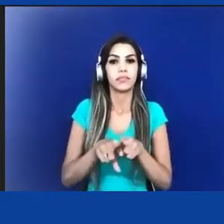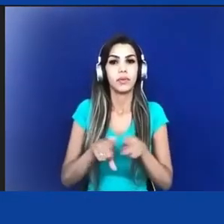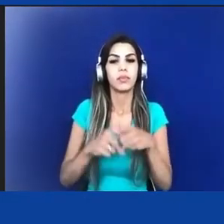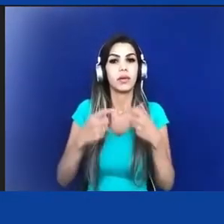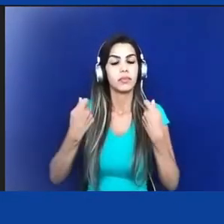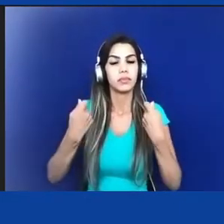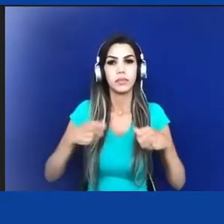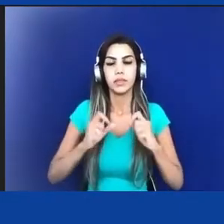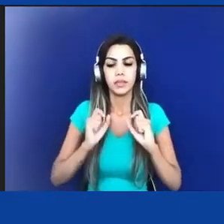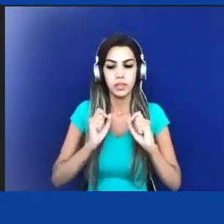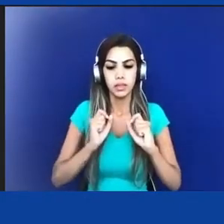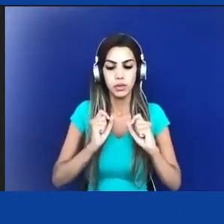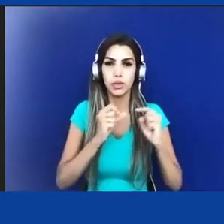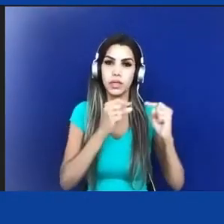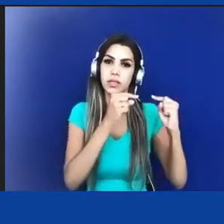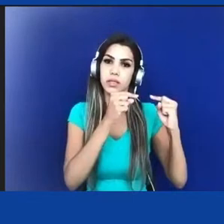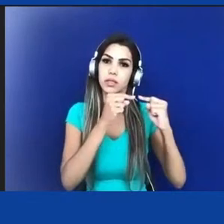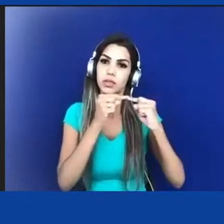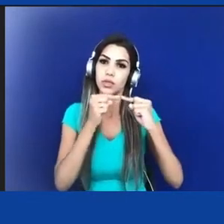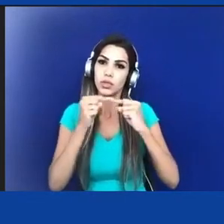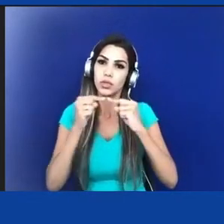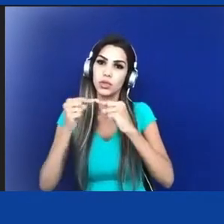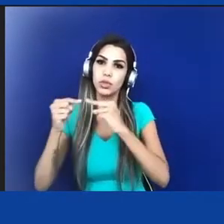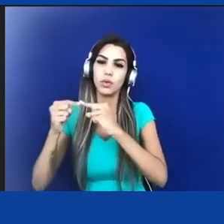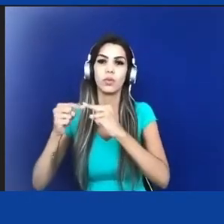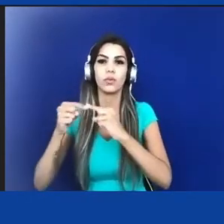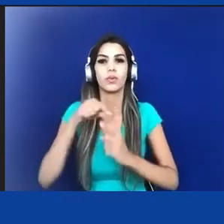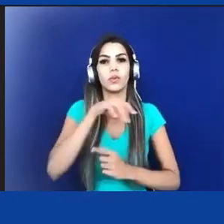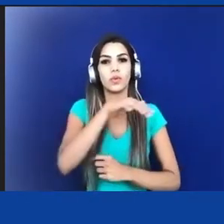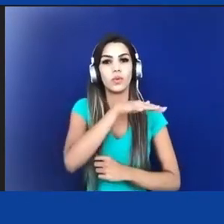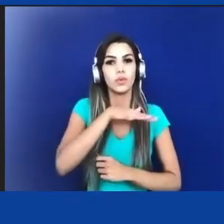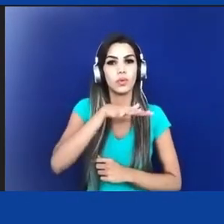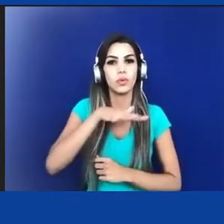conformação atual do campo antropológico.